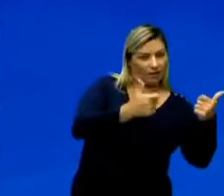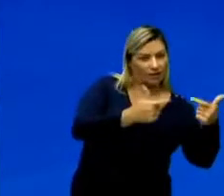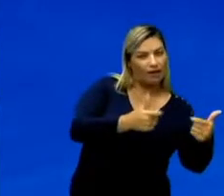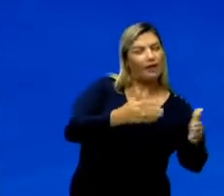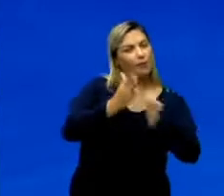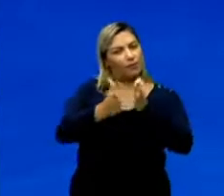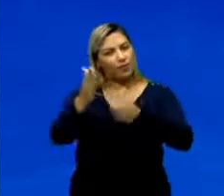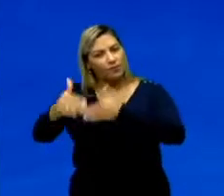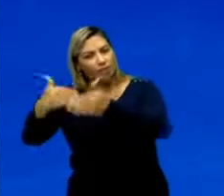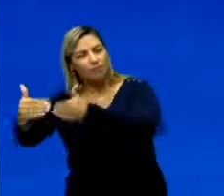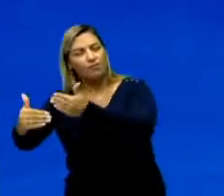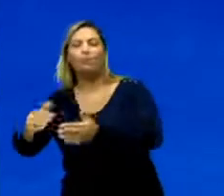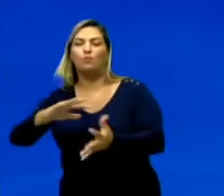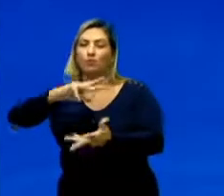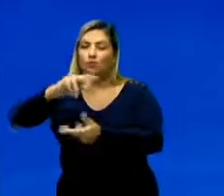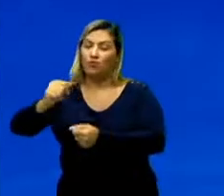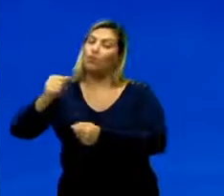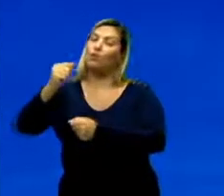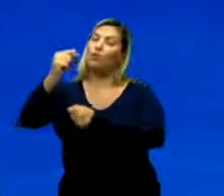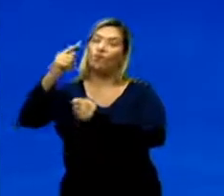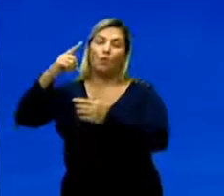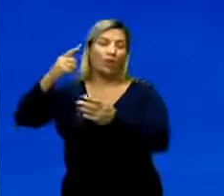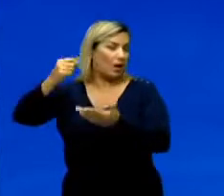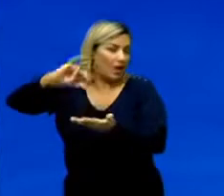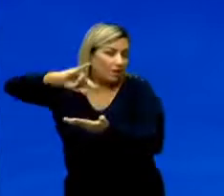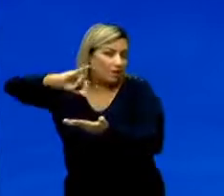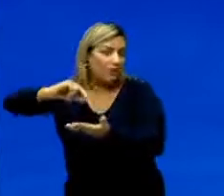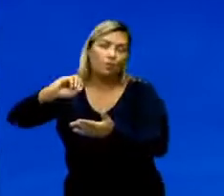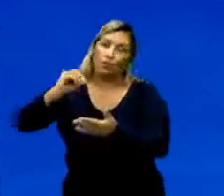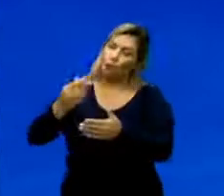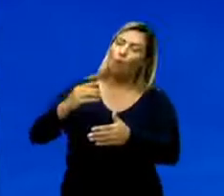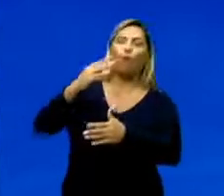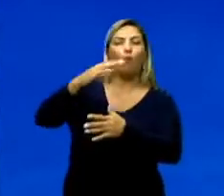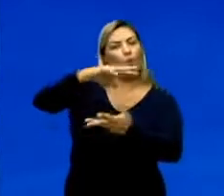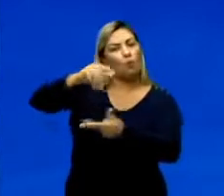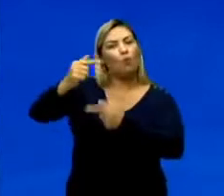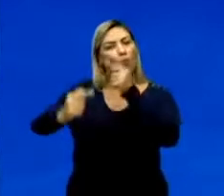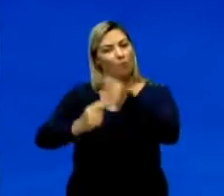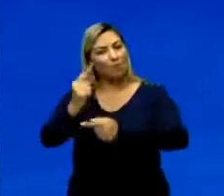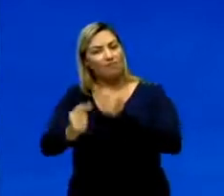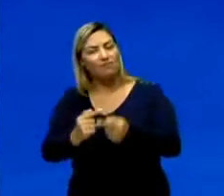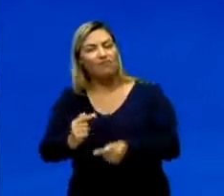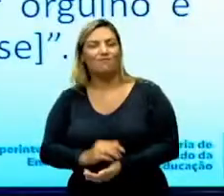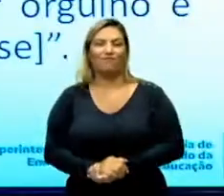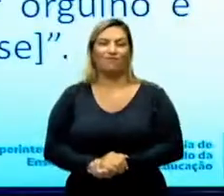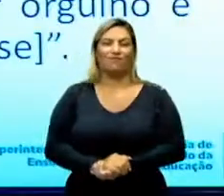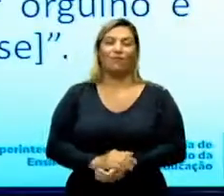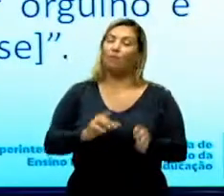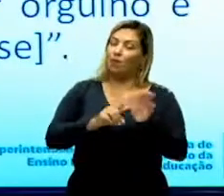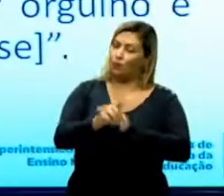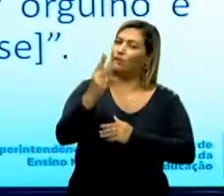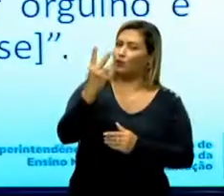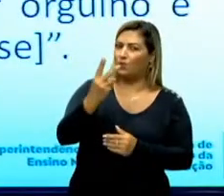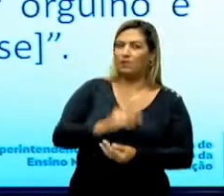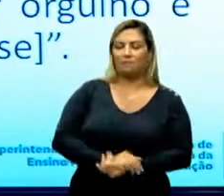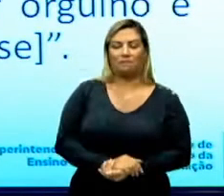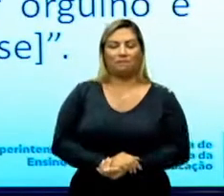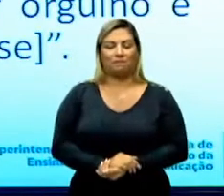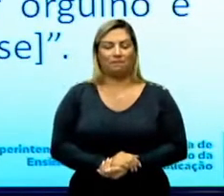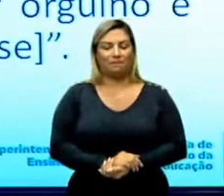processo de mundialização do capitalismo, ou aquilo que nós chamamos de globalização. Vamos para a questão 2. Coloca na tela para mim.